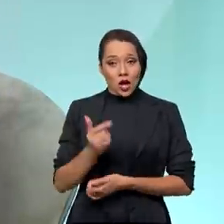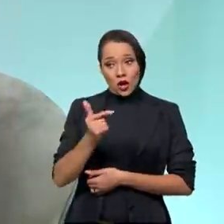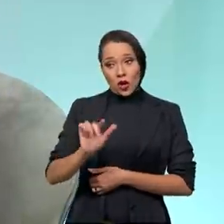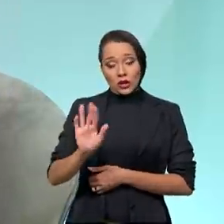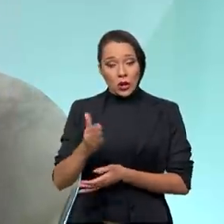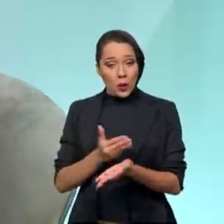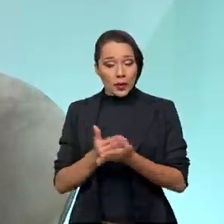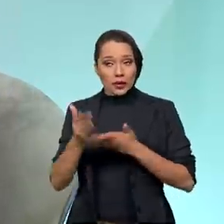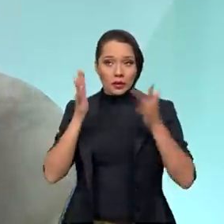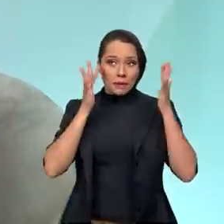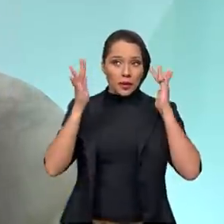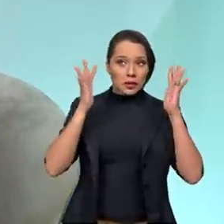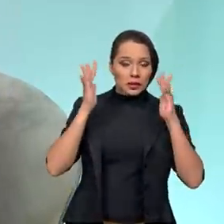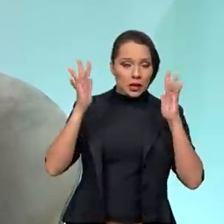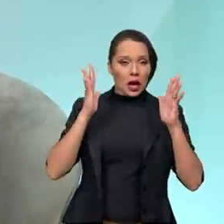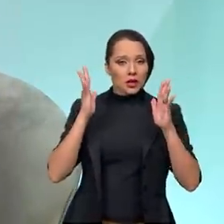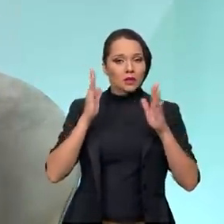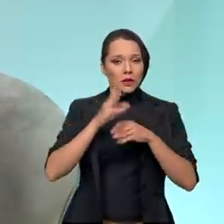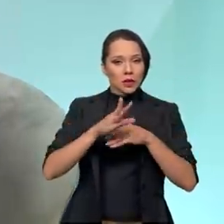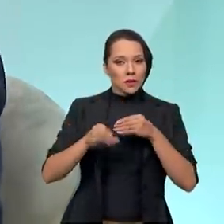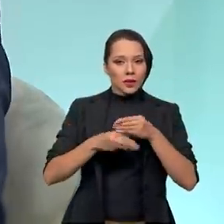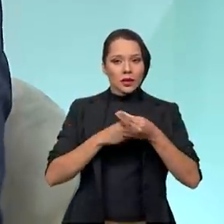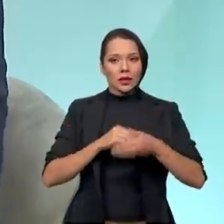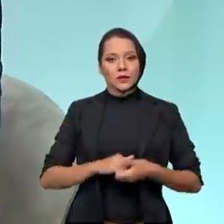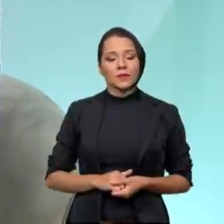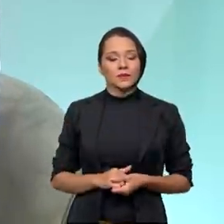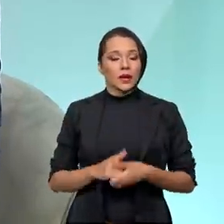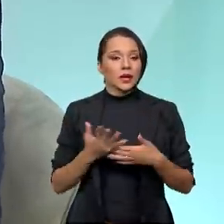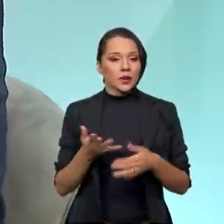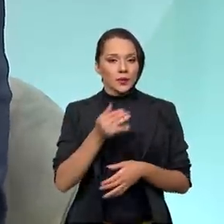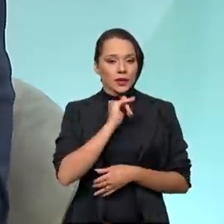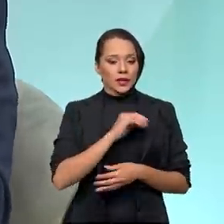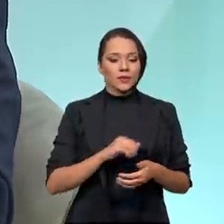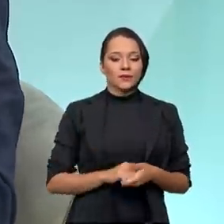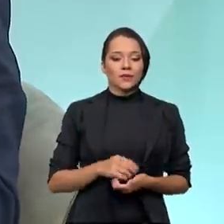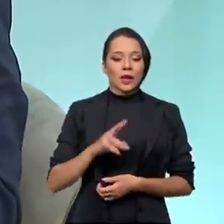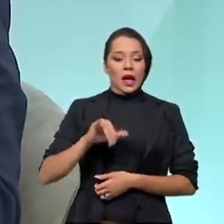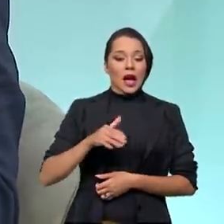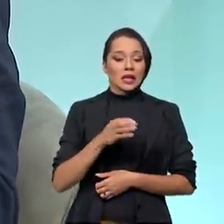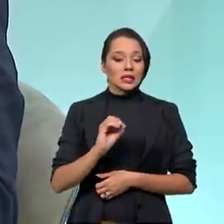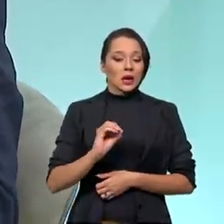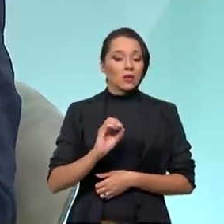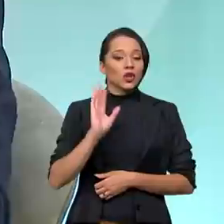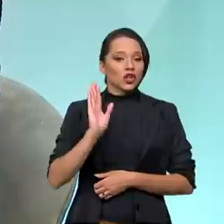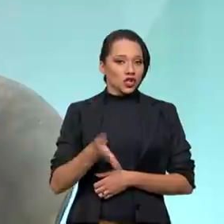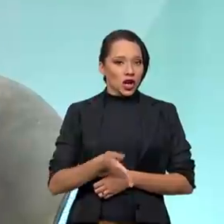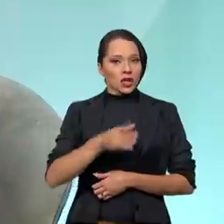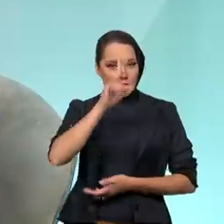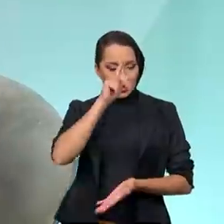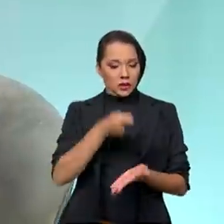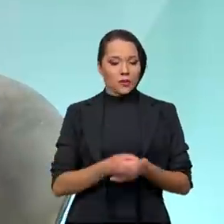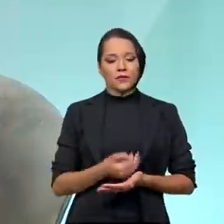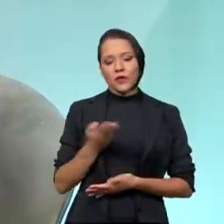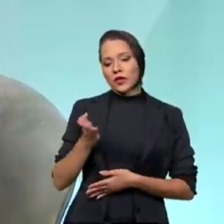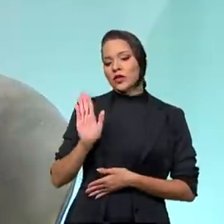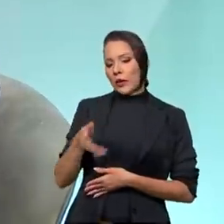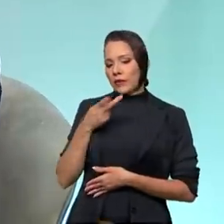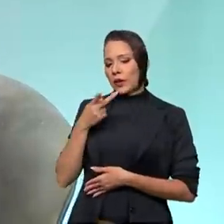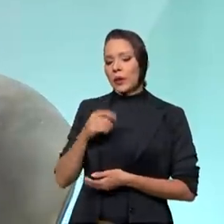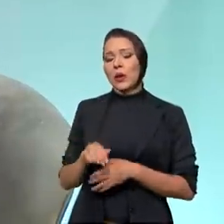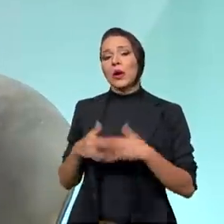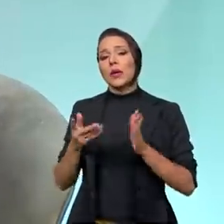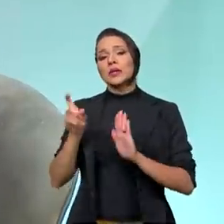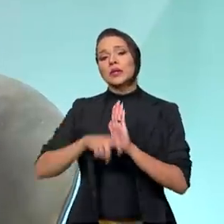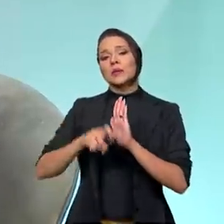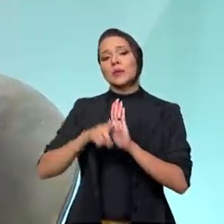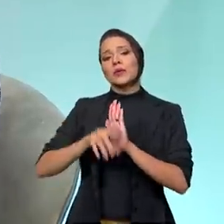estão sendo pensadas para serem implementadas. Então, vamos lá. Ações que já foram tomadas. Você mesmo disse quais são